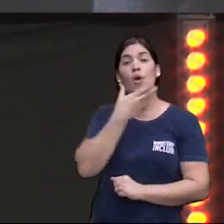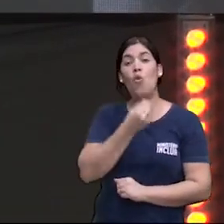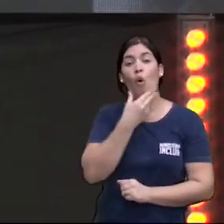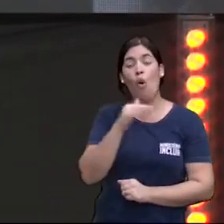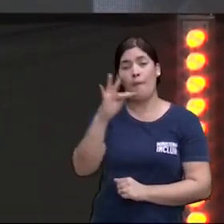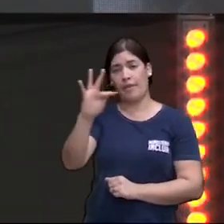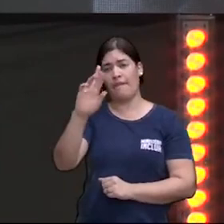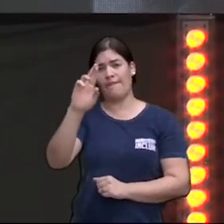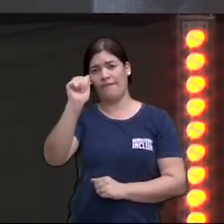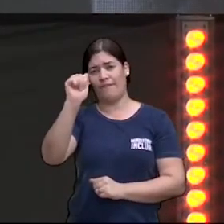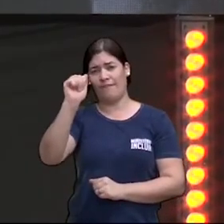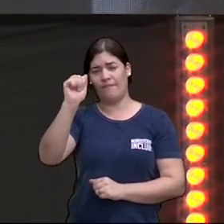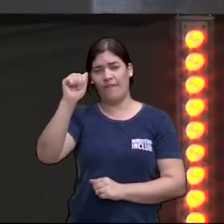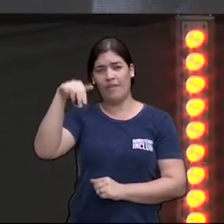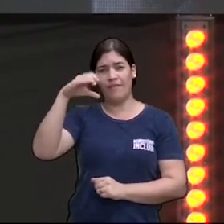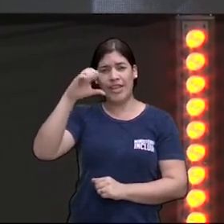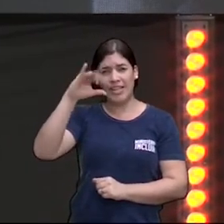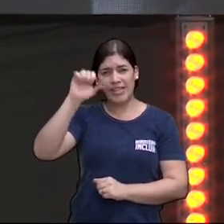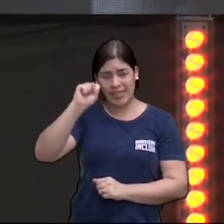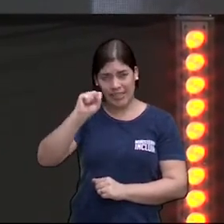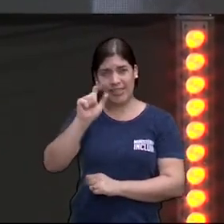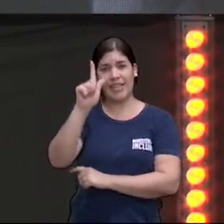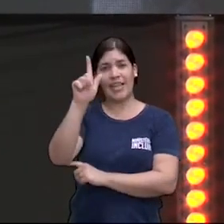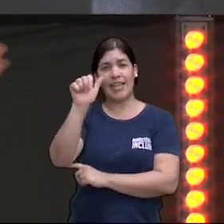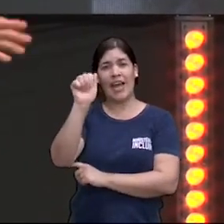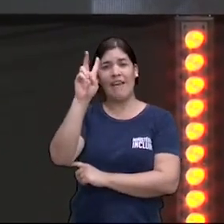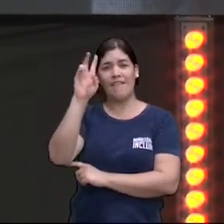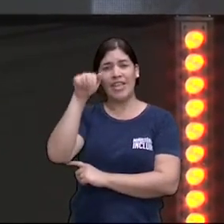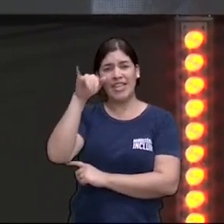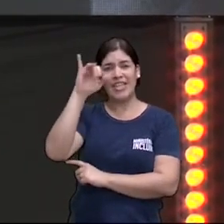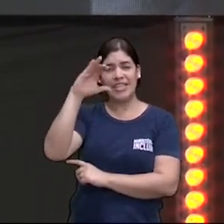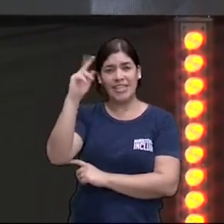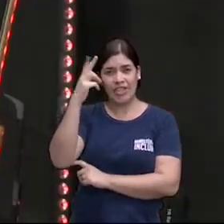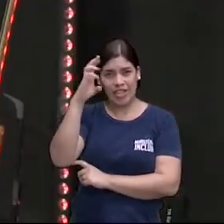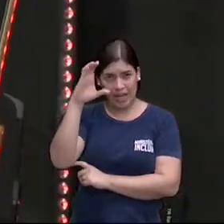Francis Gavinitech Gavinitech acho que é isso